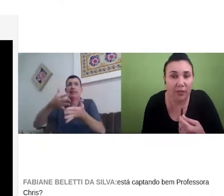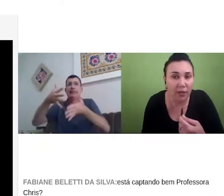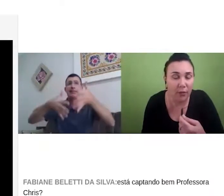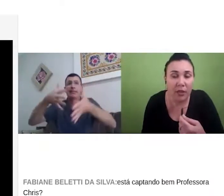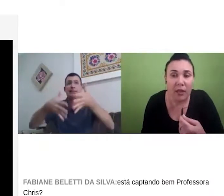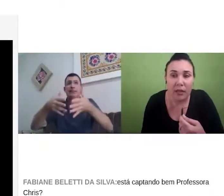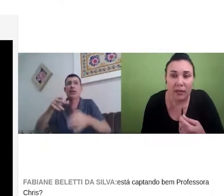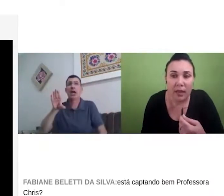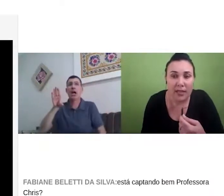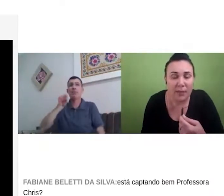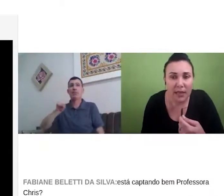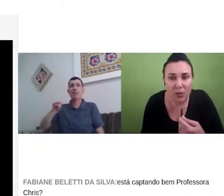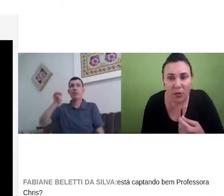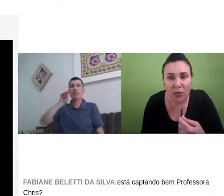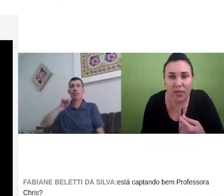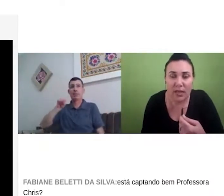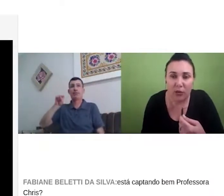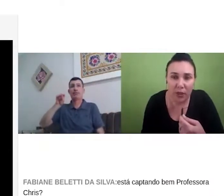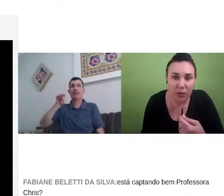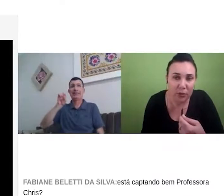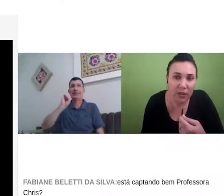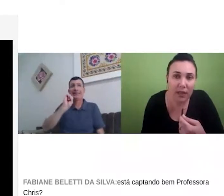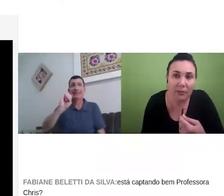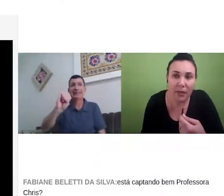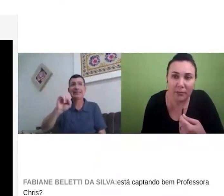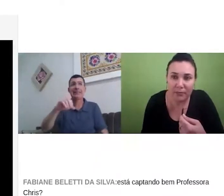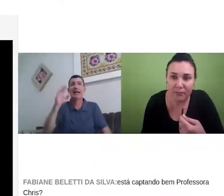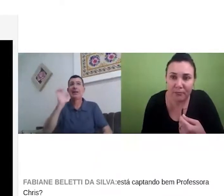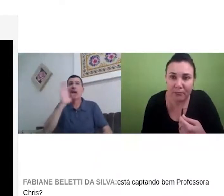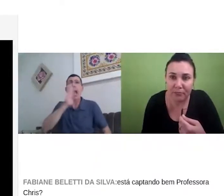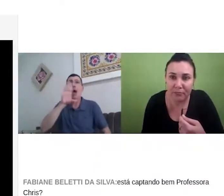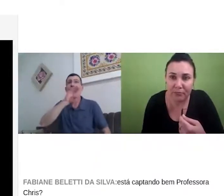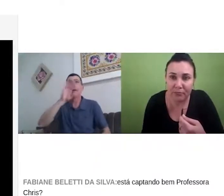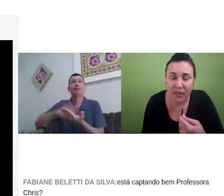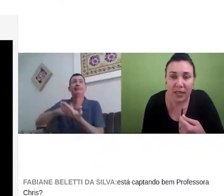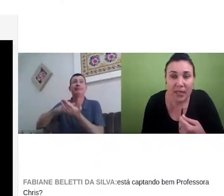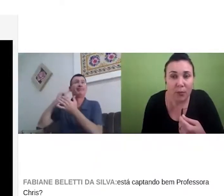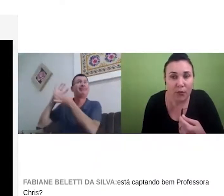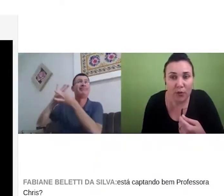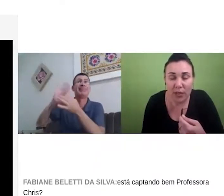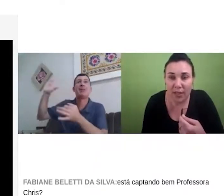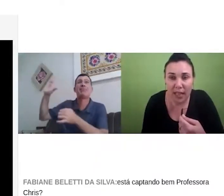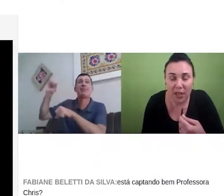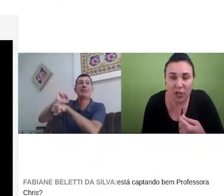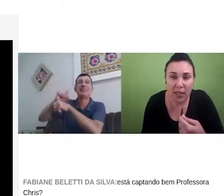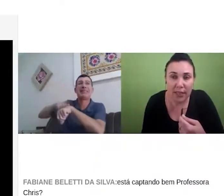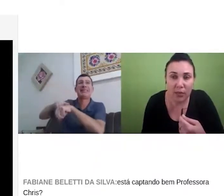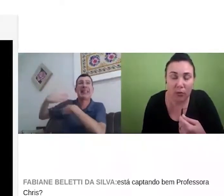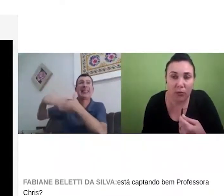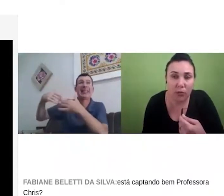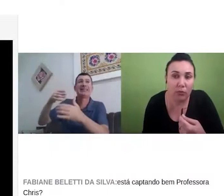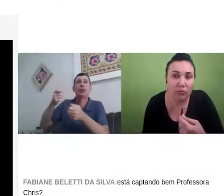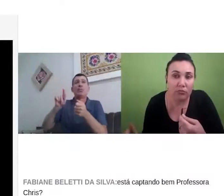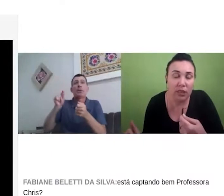controle devido às explicações, ao domínio do tema. Se o professor, na verdade, ele